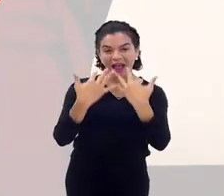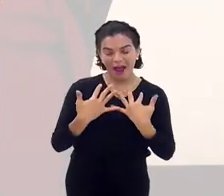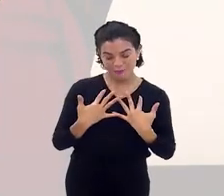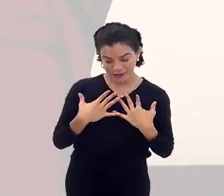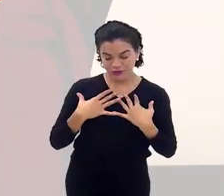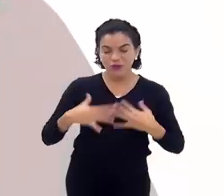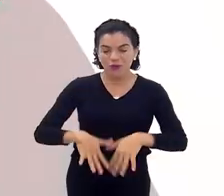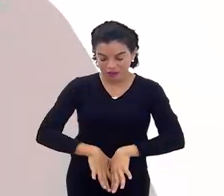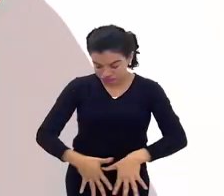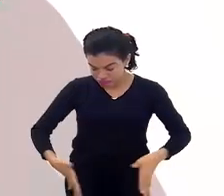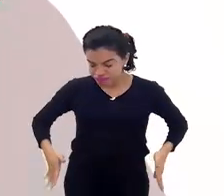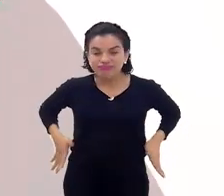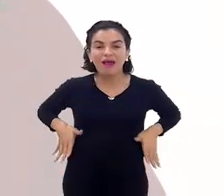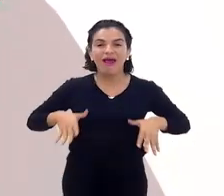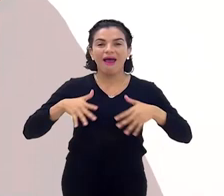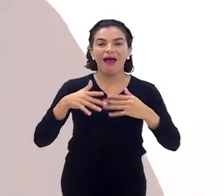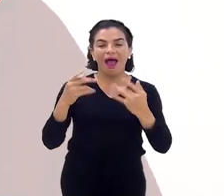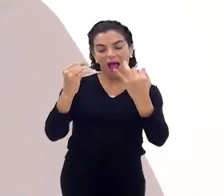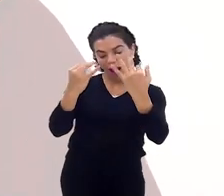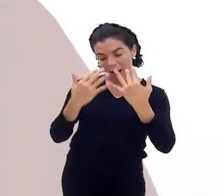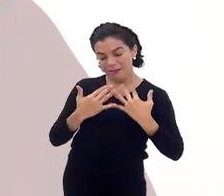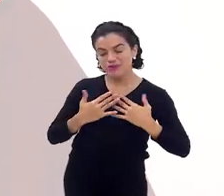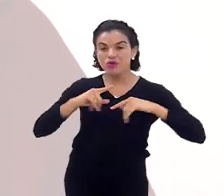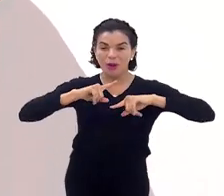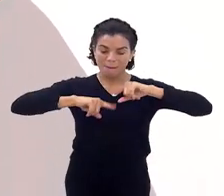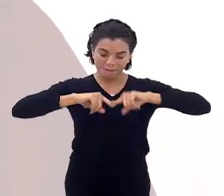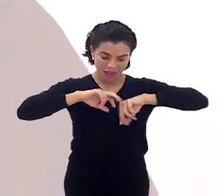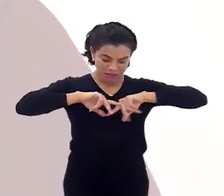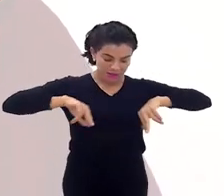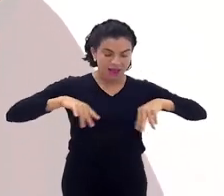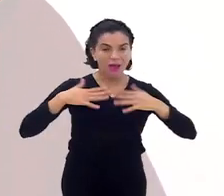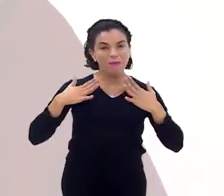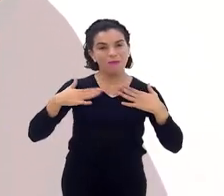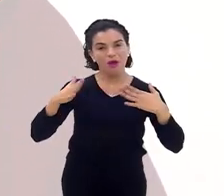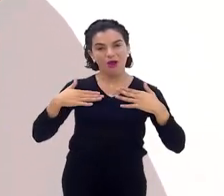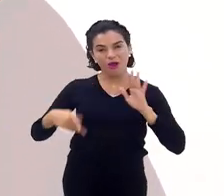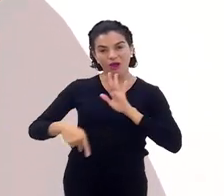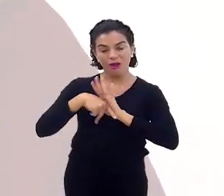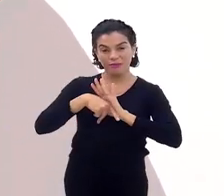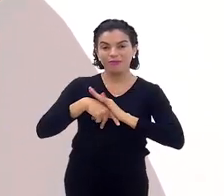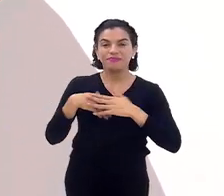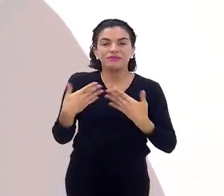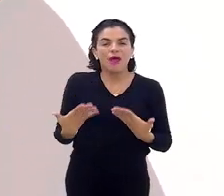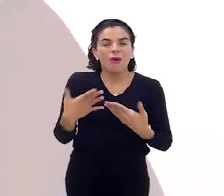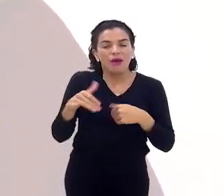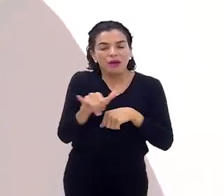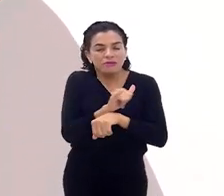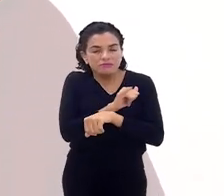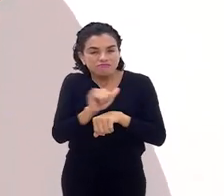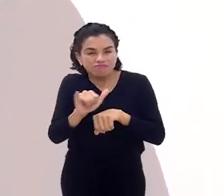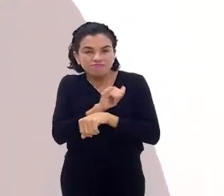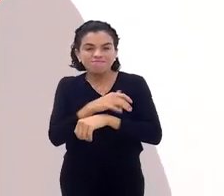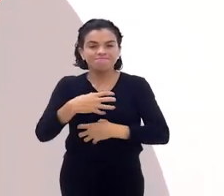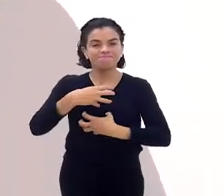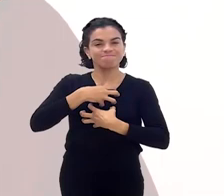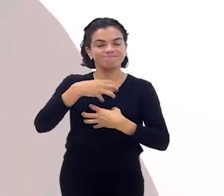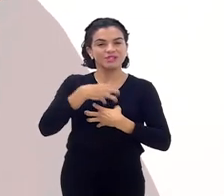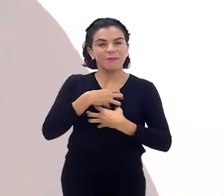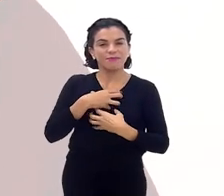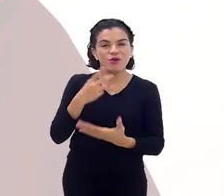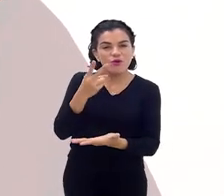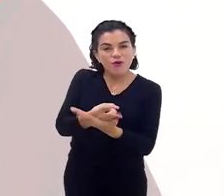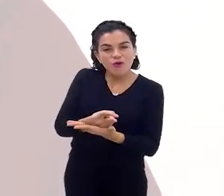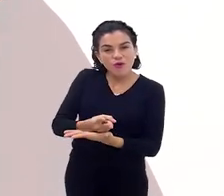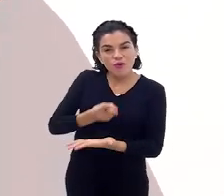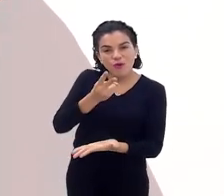alguns utensílios nossos, assim. Então, isso é uma forma de manter muito